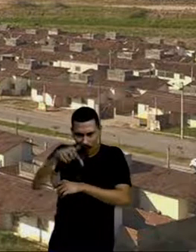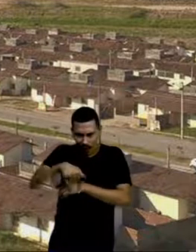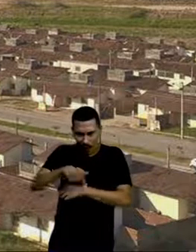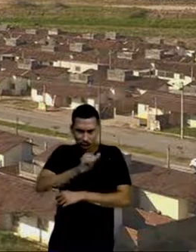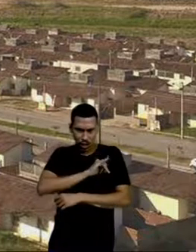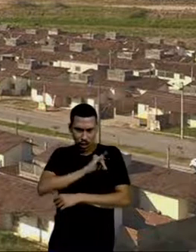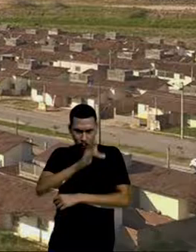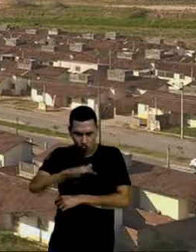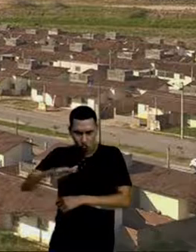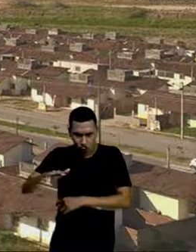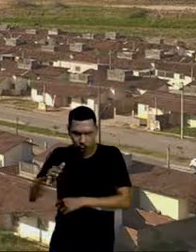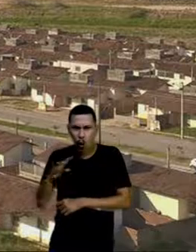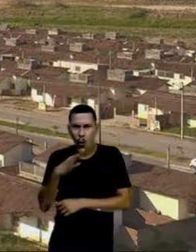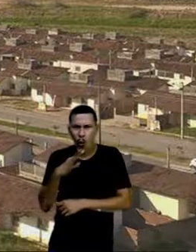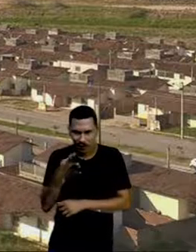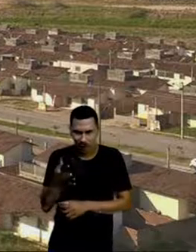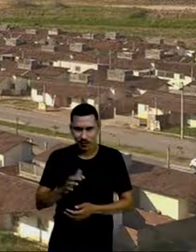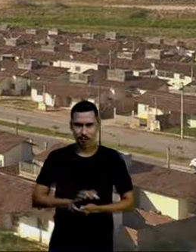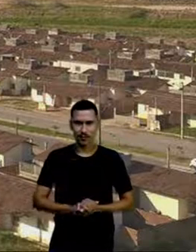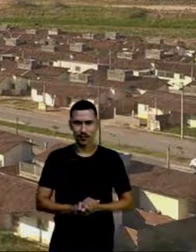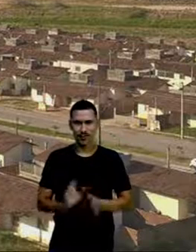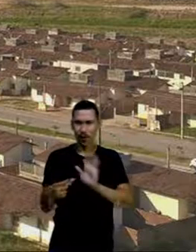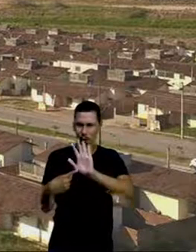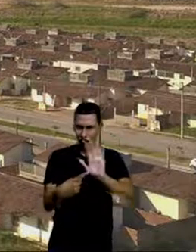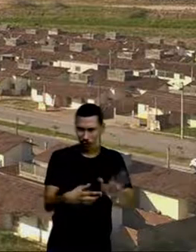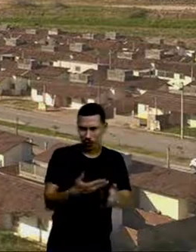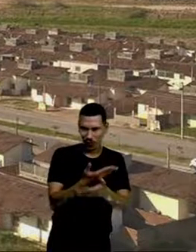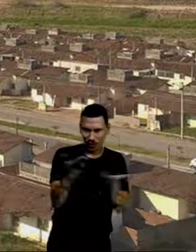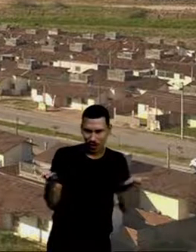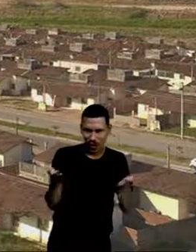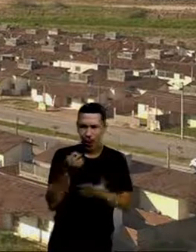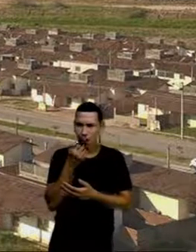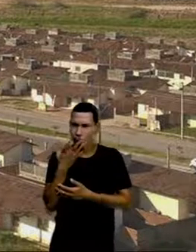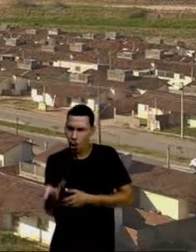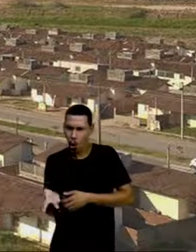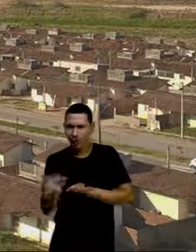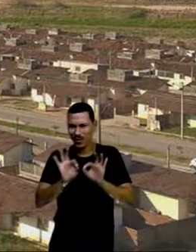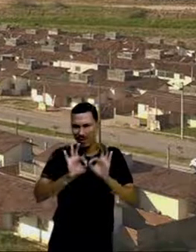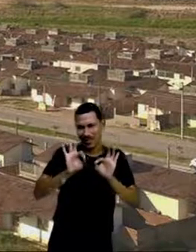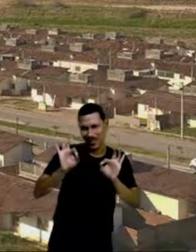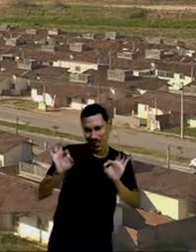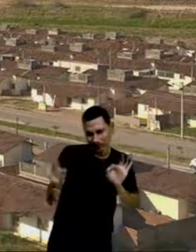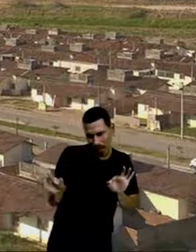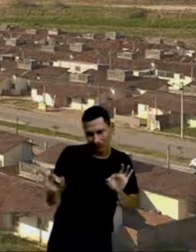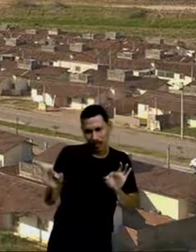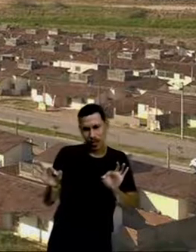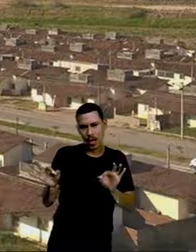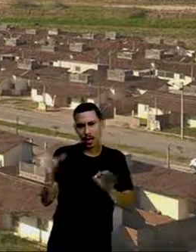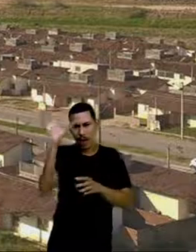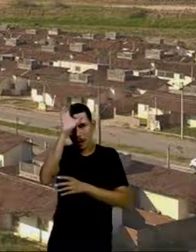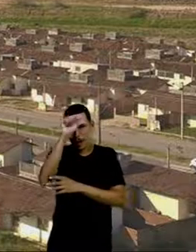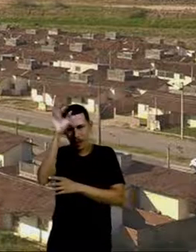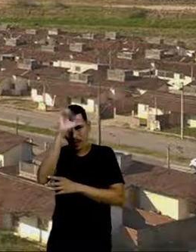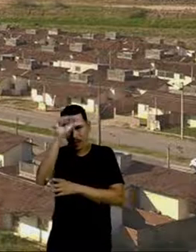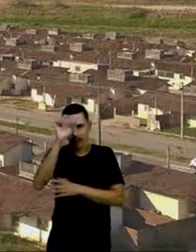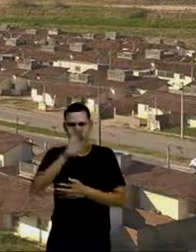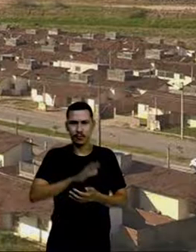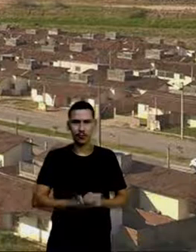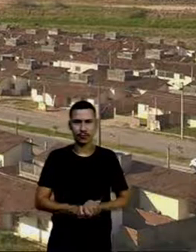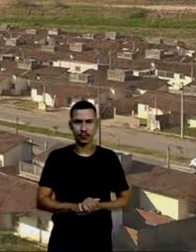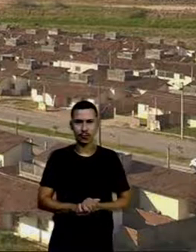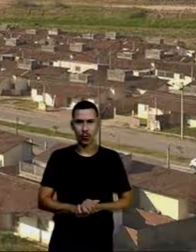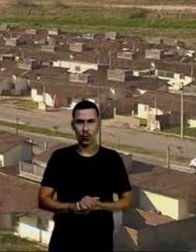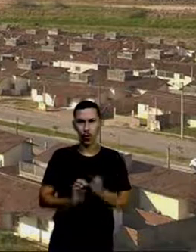gente sabe que tem ruas aqui, elas têm basicamente a mesma distância entre os pontos dela. E esse conceito